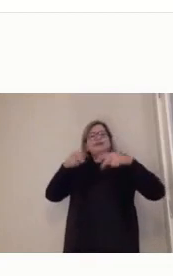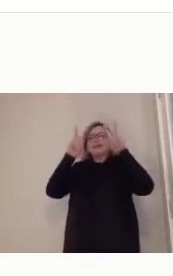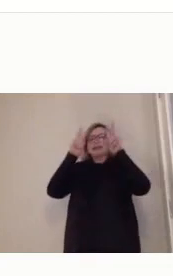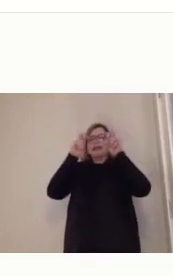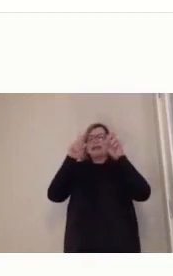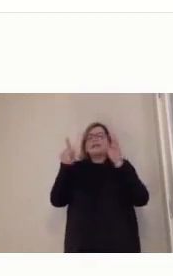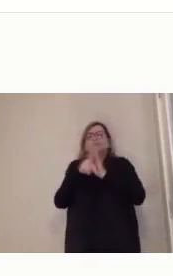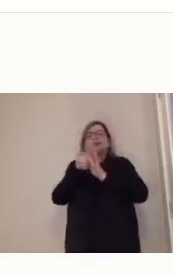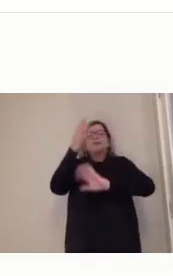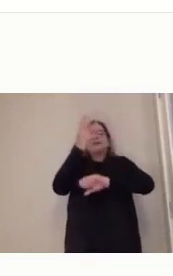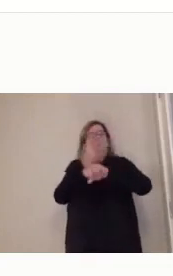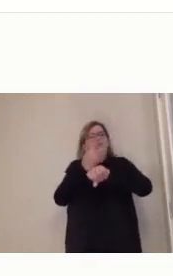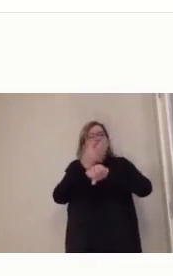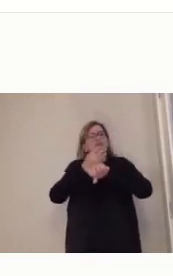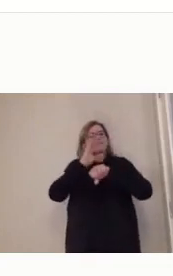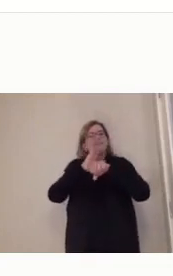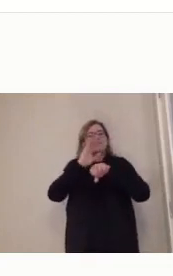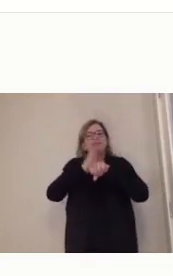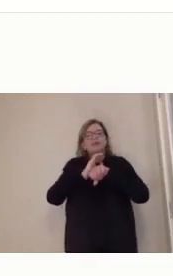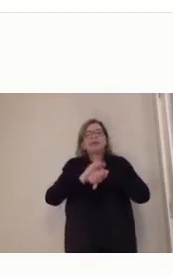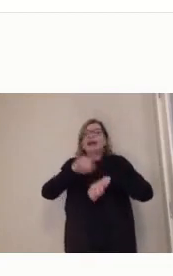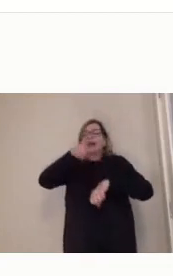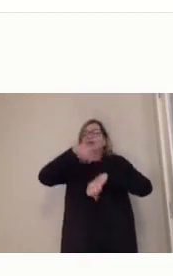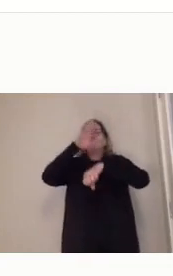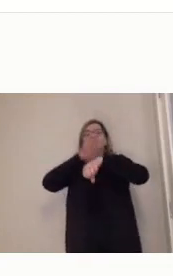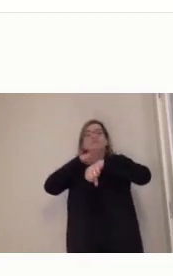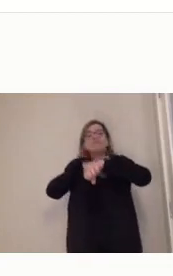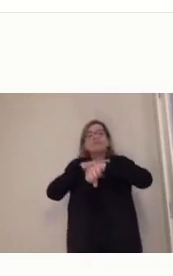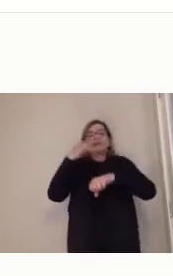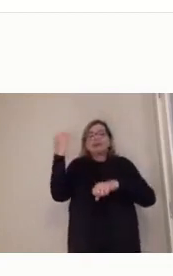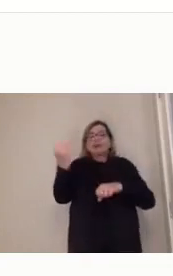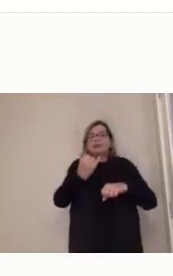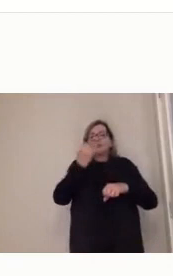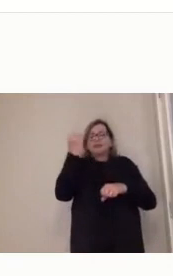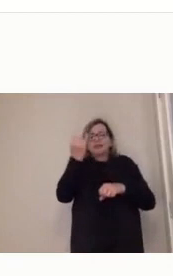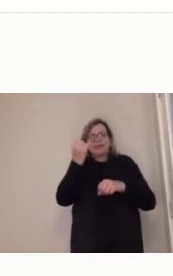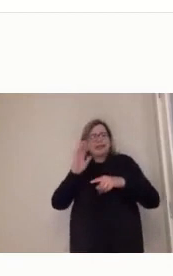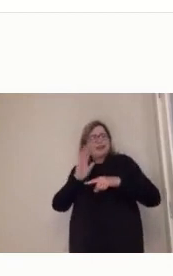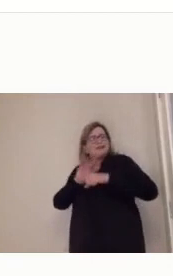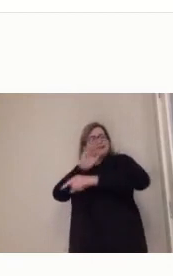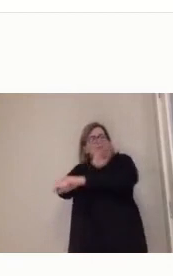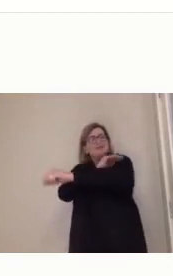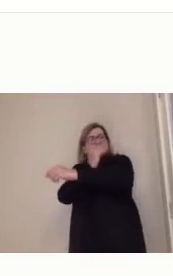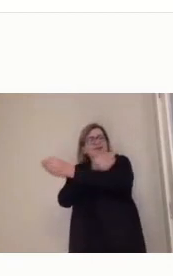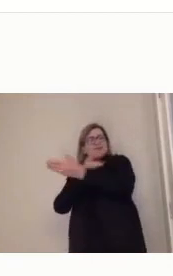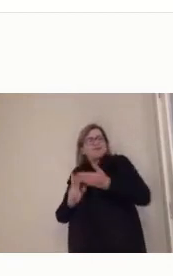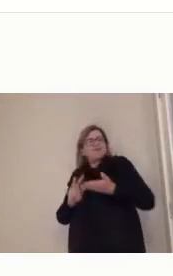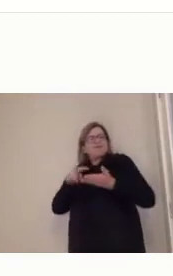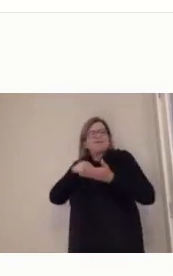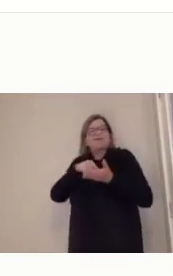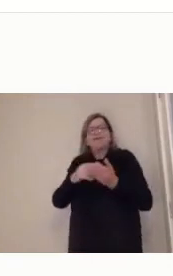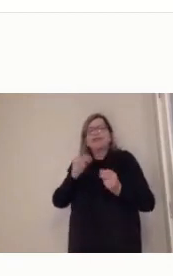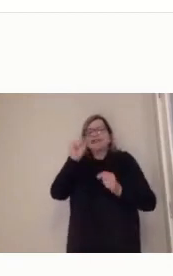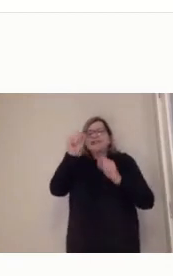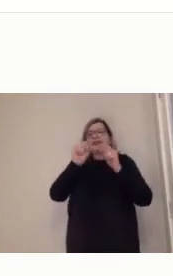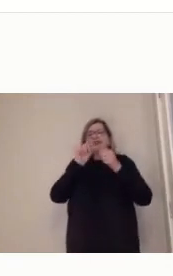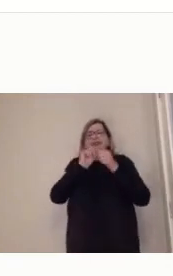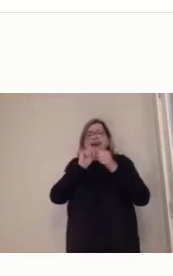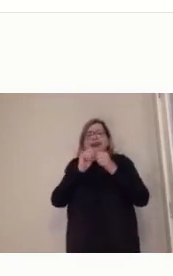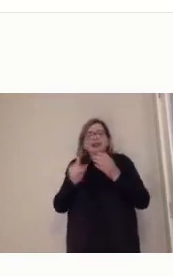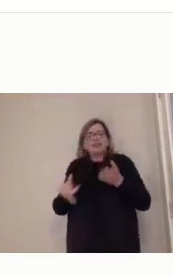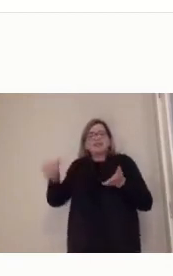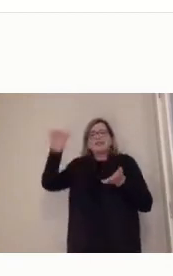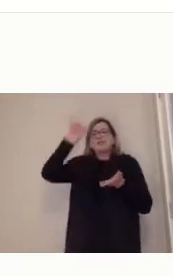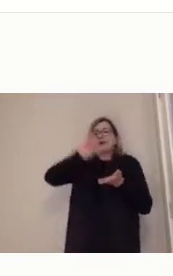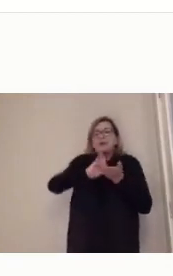distância, levar um pouco da universidade às mais diferentes regiões do Paraná. Então, a gente vai ter também